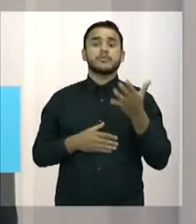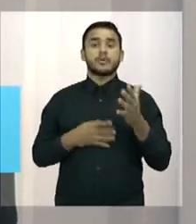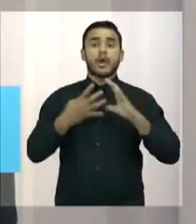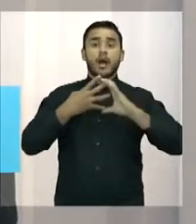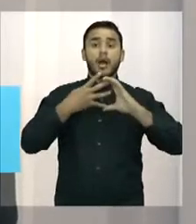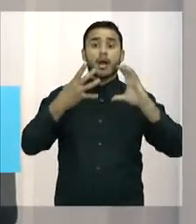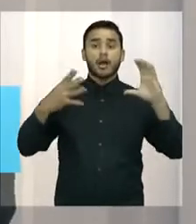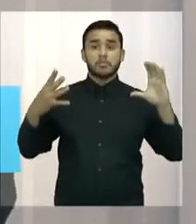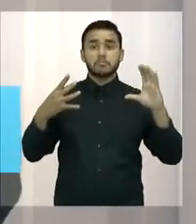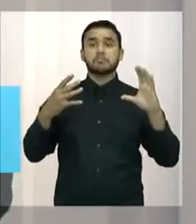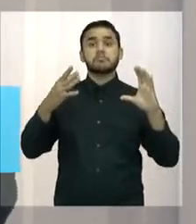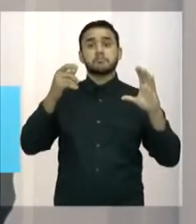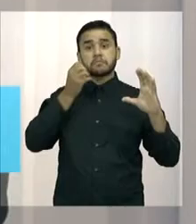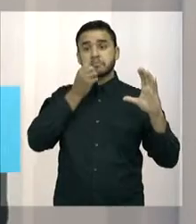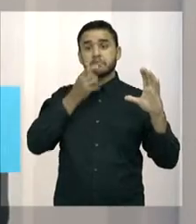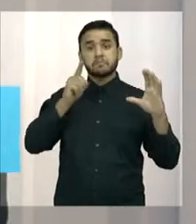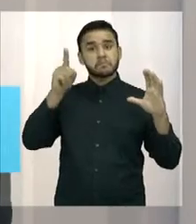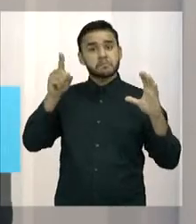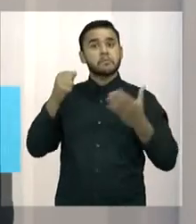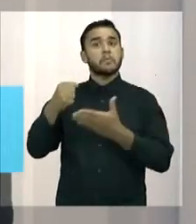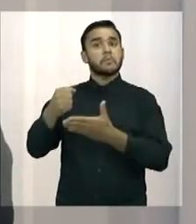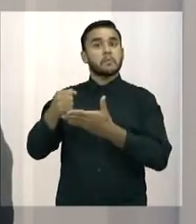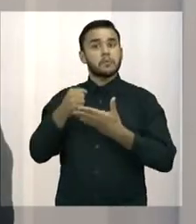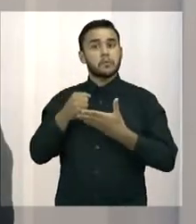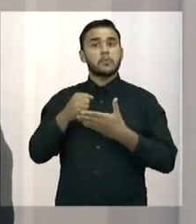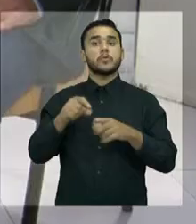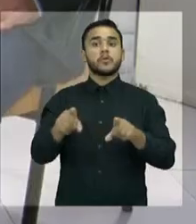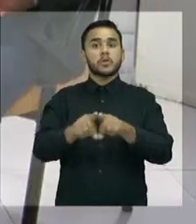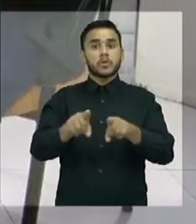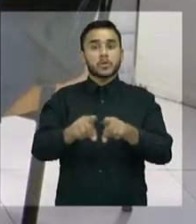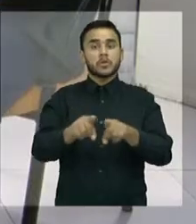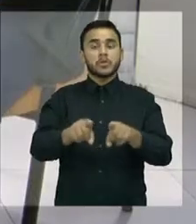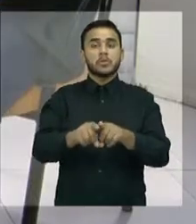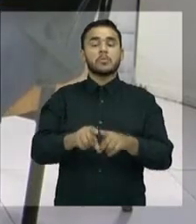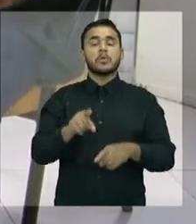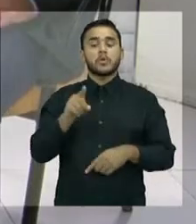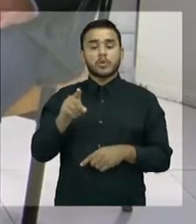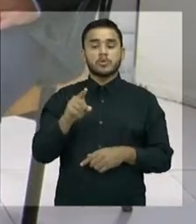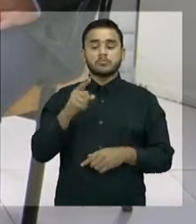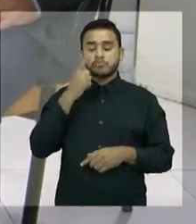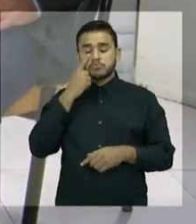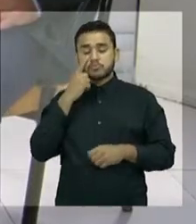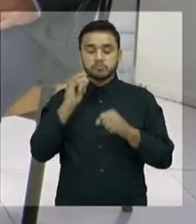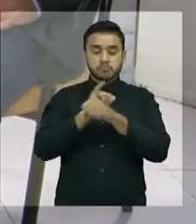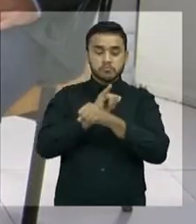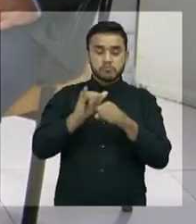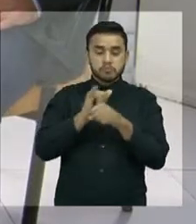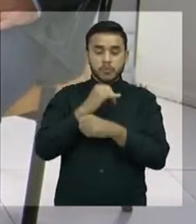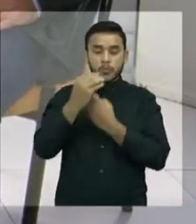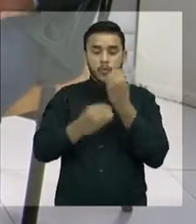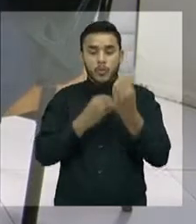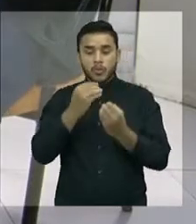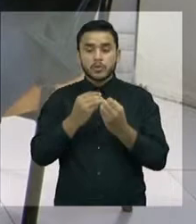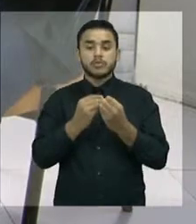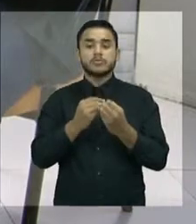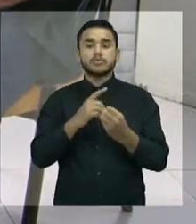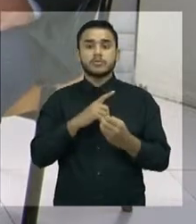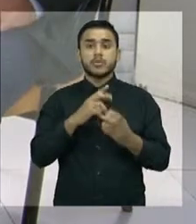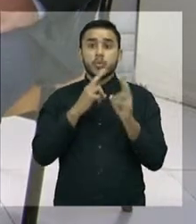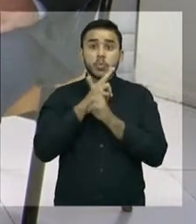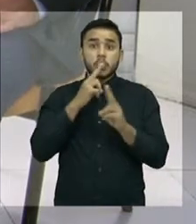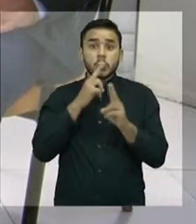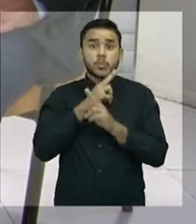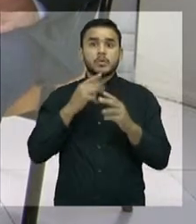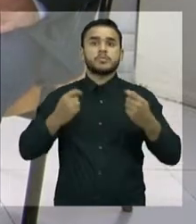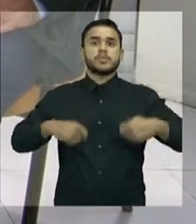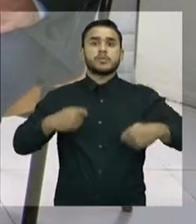Santana, atendeu de forma dentro dos limites, tem coisas que se requer urgências,